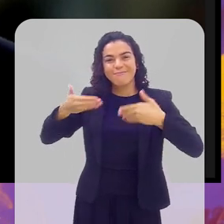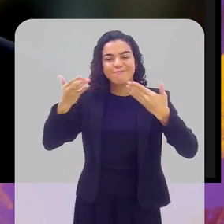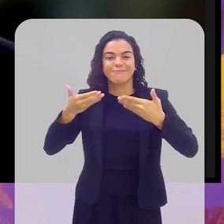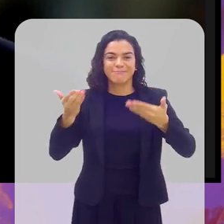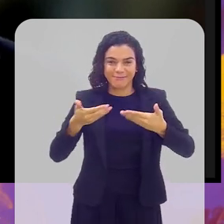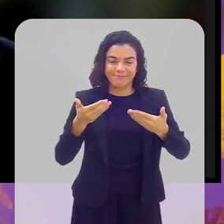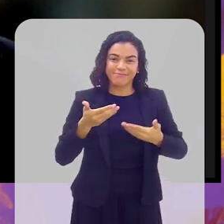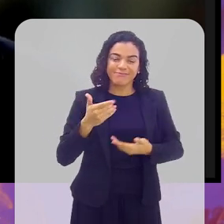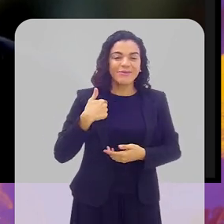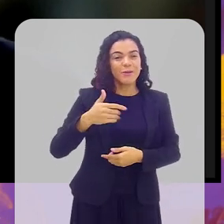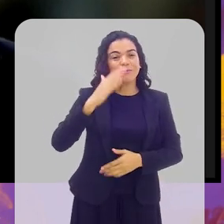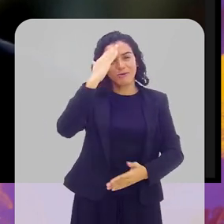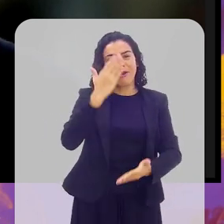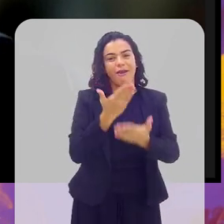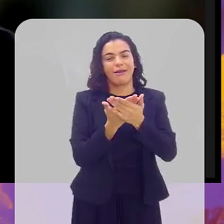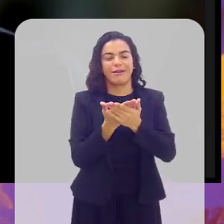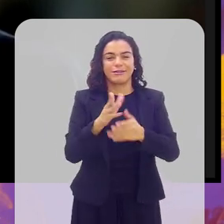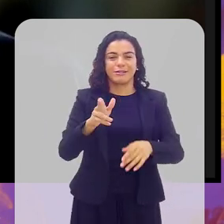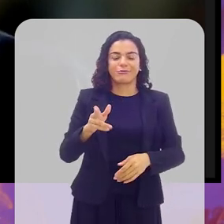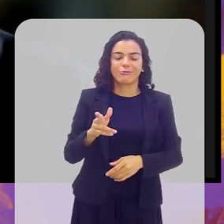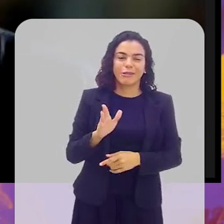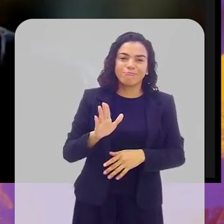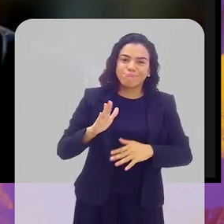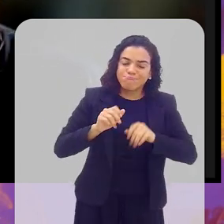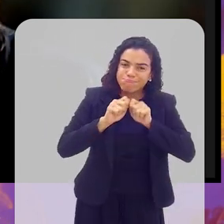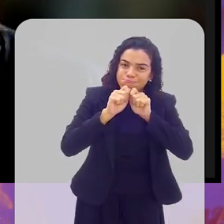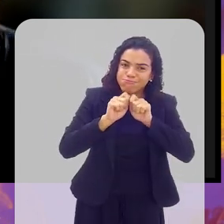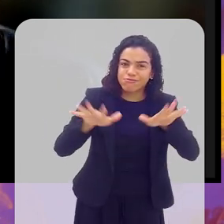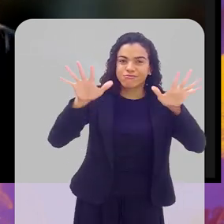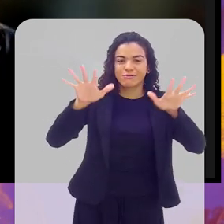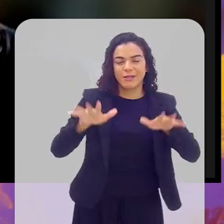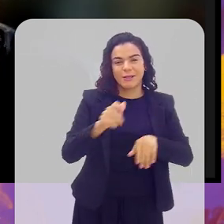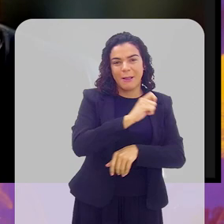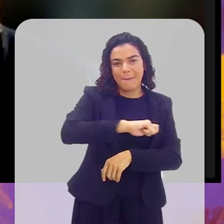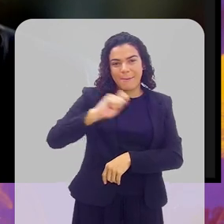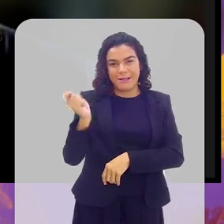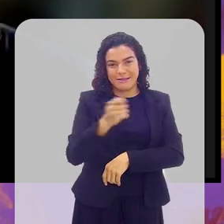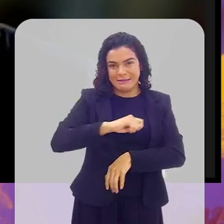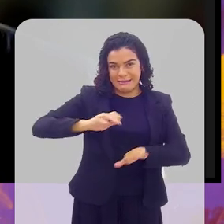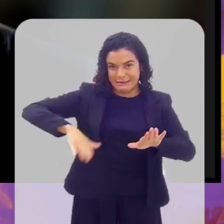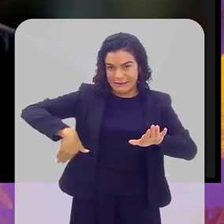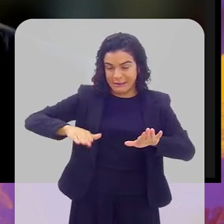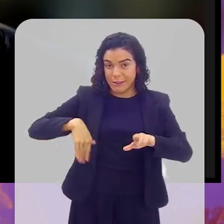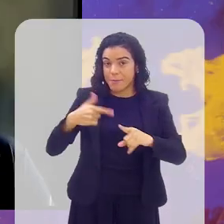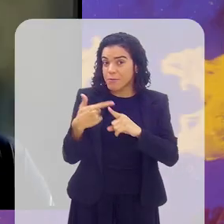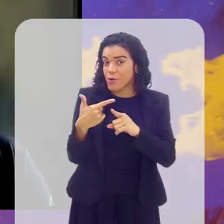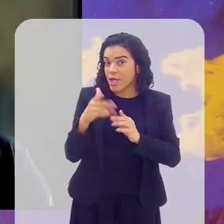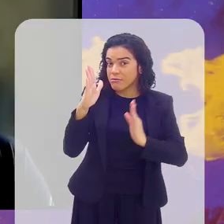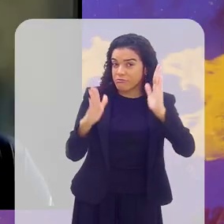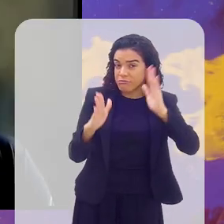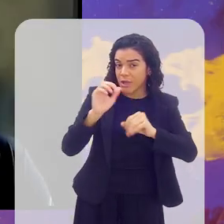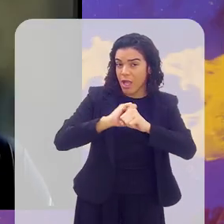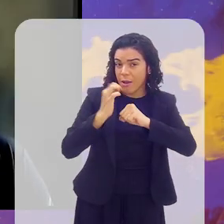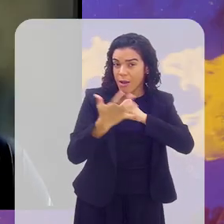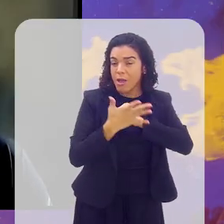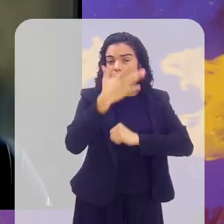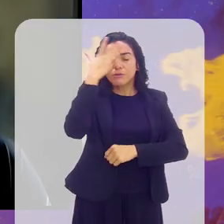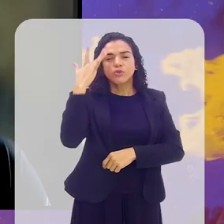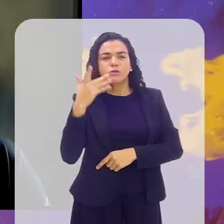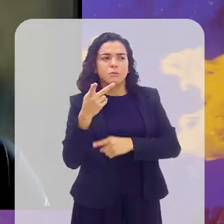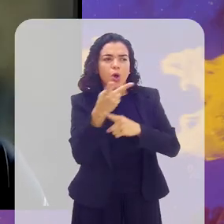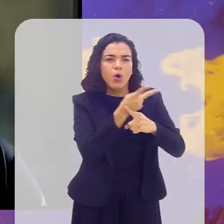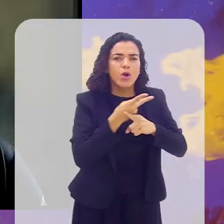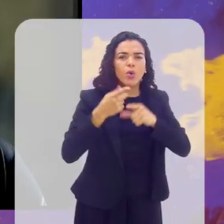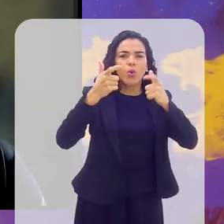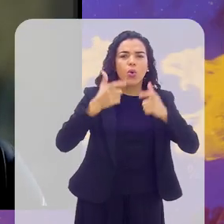que acredito que tenha feito o Beach Tênis crescer bastante, principalmente pós-pandemia, que o pessoal estava, todo mundo, buscando lugares abertos,